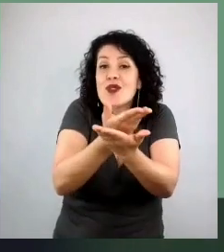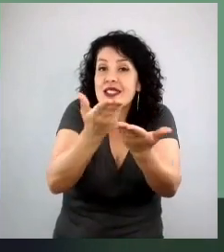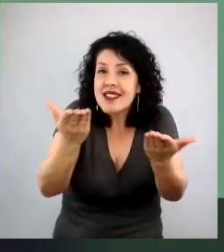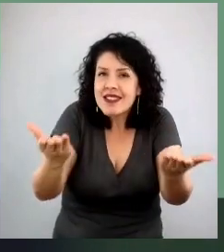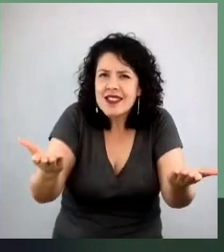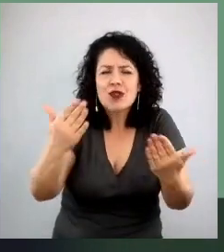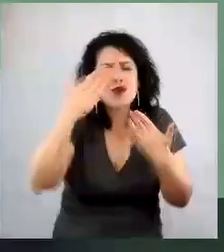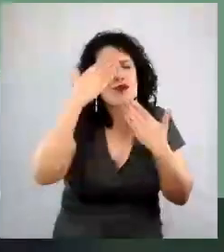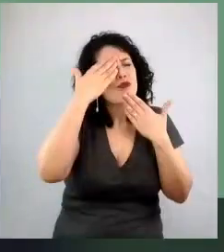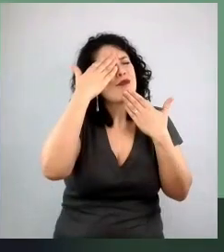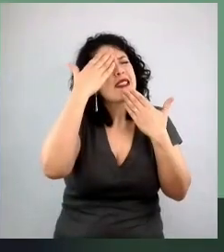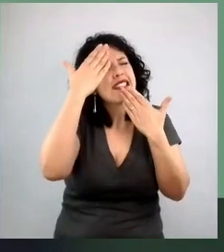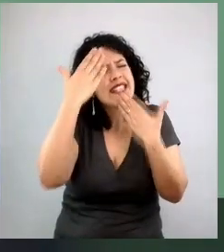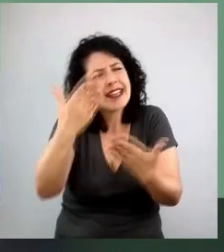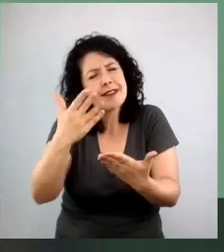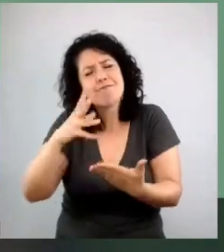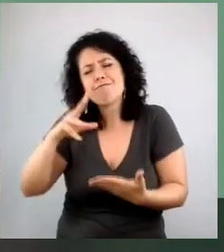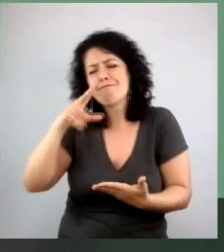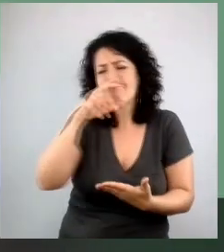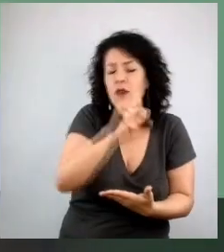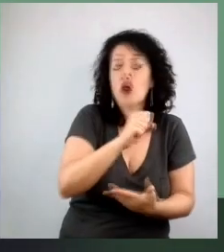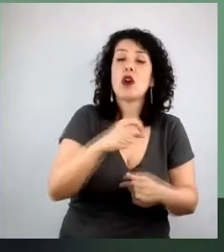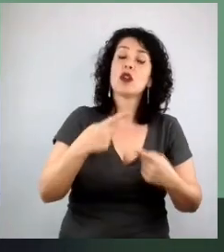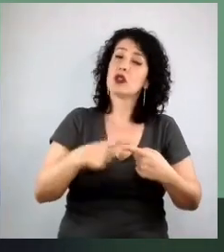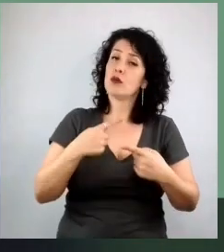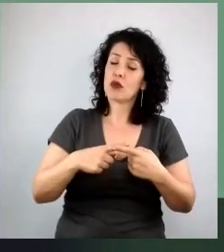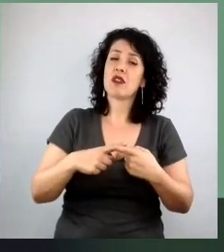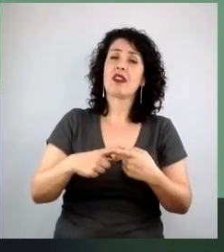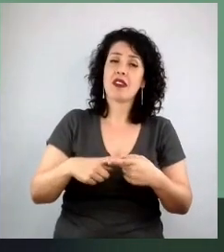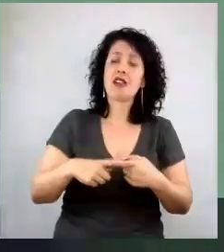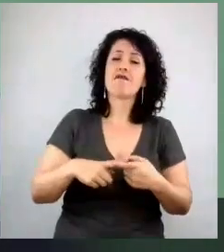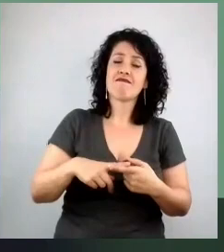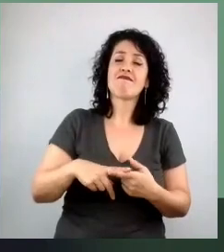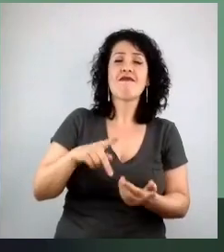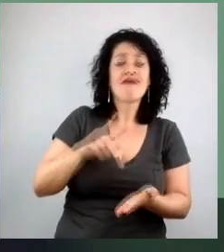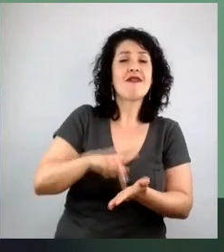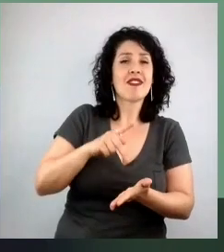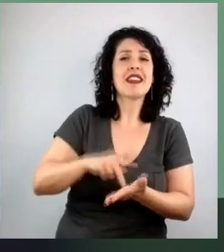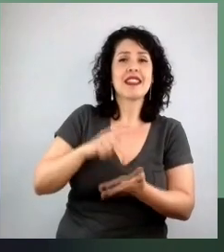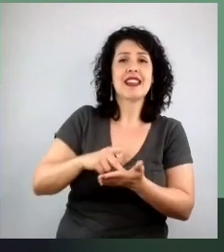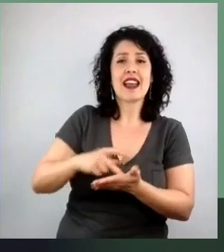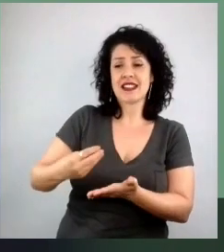aconteceu, e é tão emocionante ver ela sendo contada pelas outras pessoas,